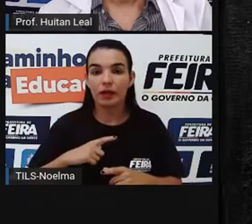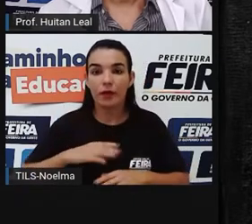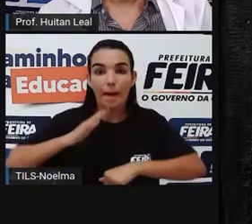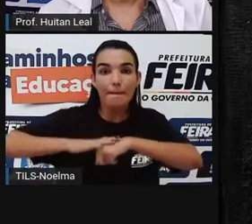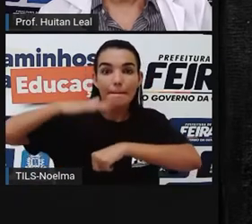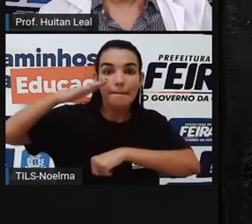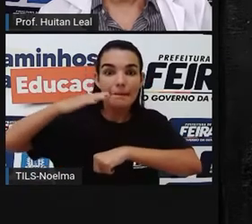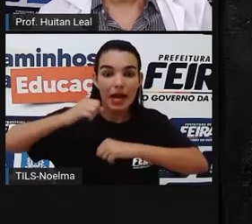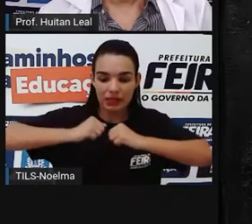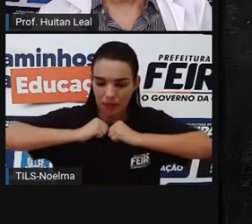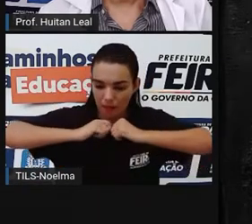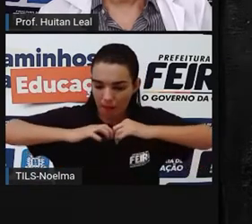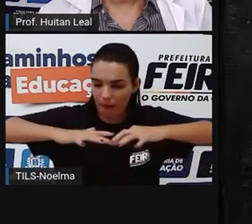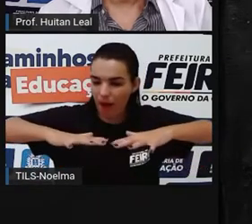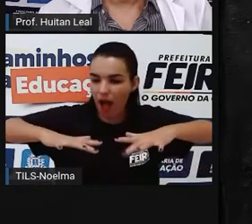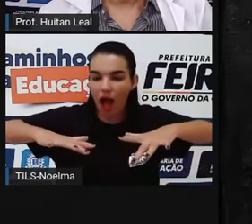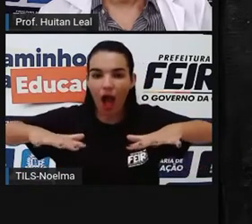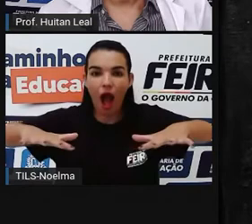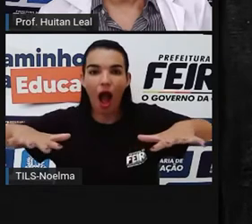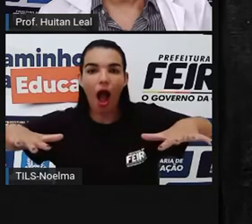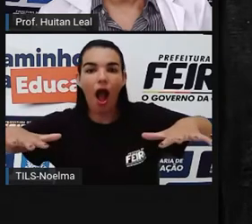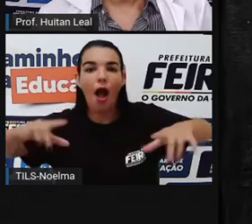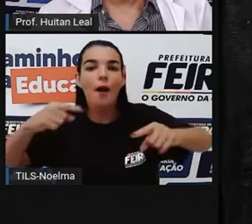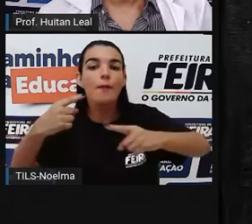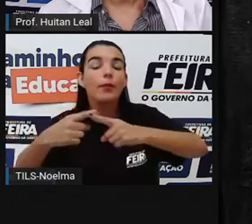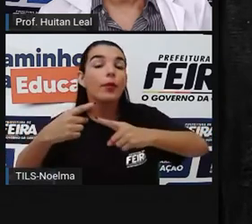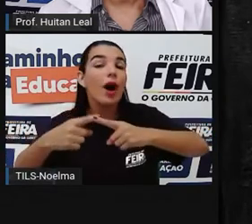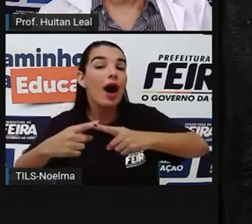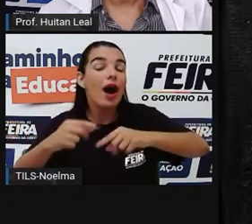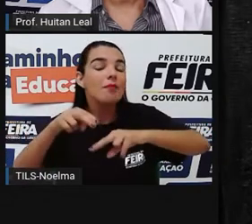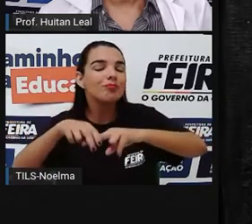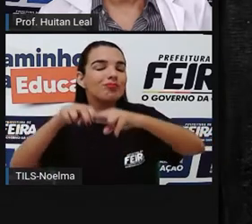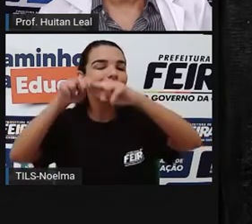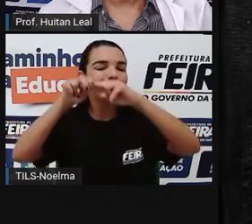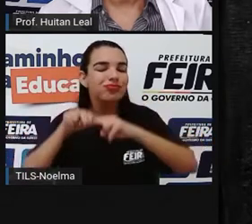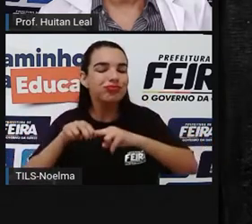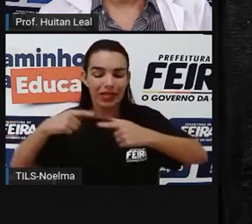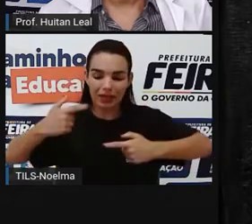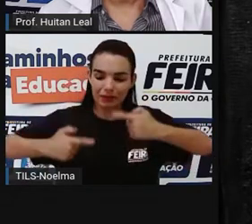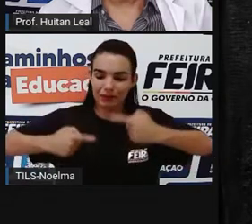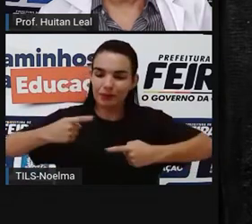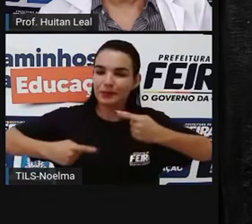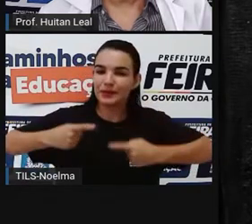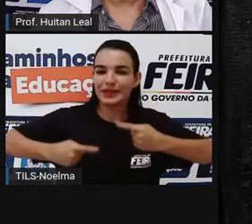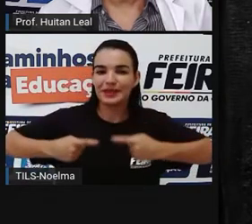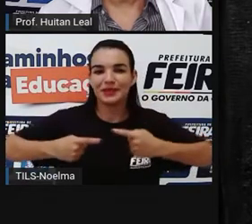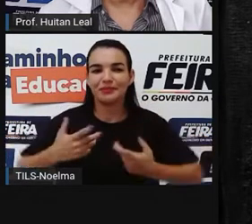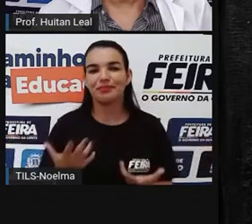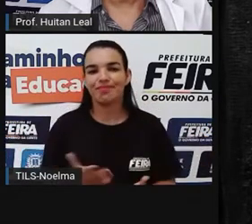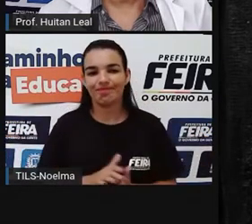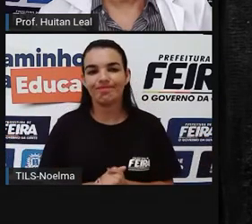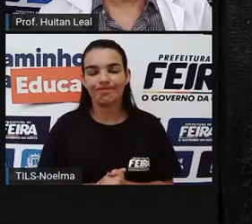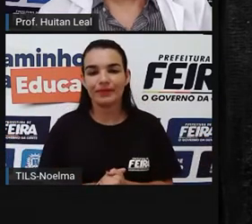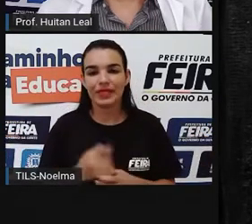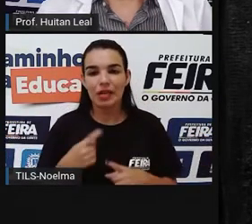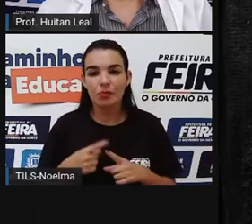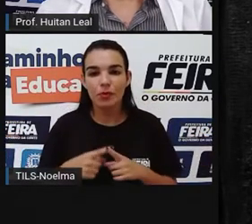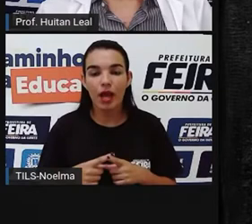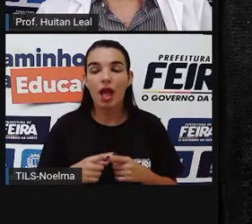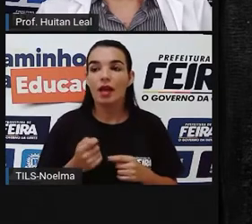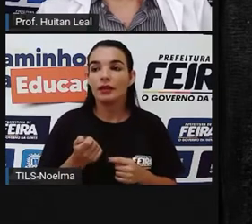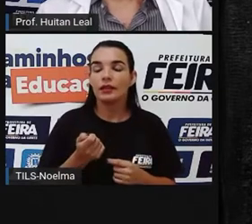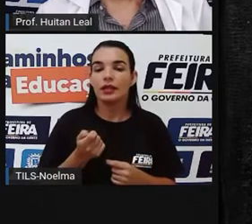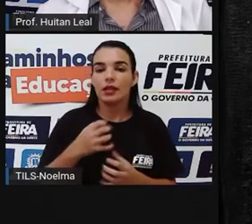se espalhou muita fake news política, pra se tentar ganhar uma eleição. Então, a partir daí, a imprensa internacional